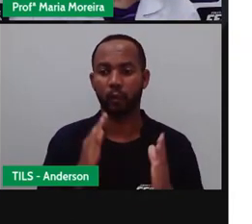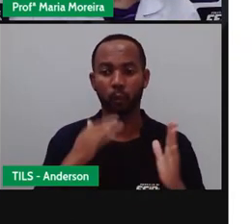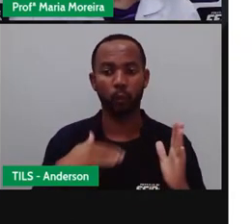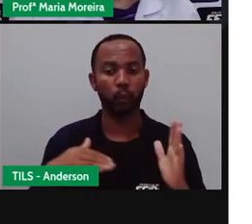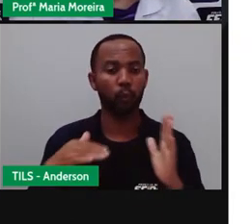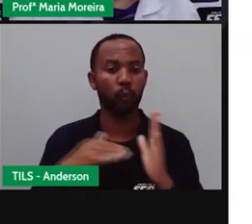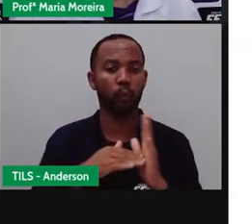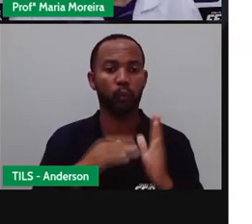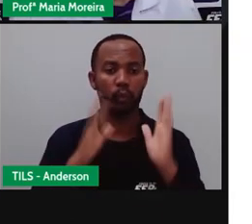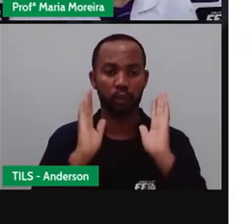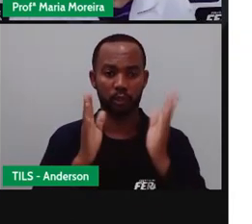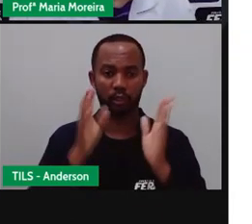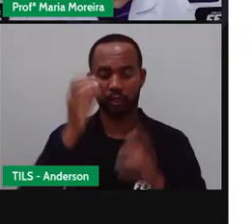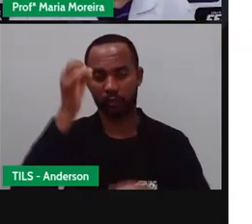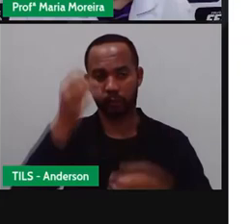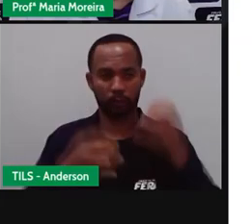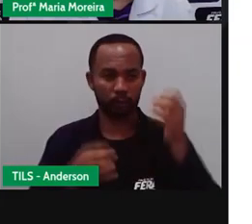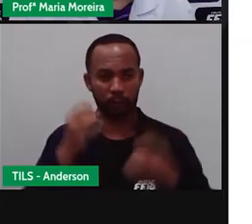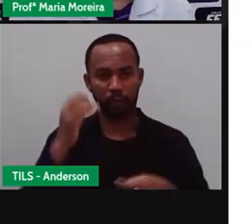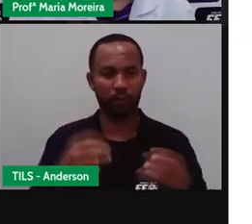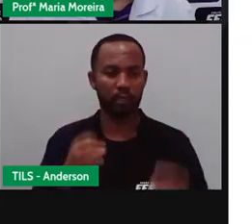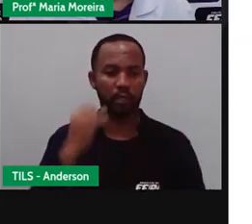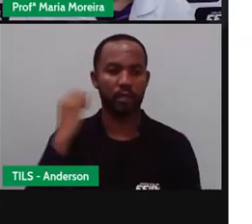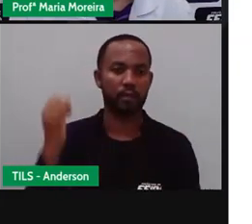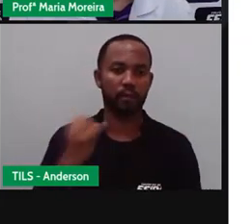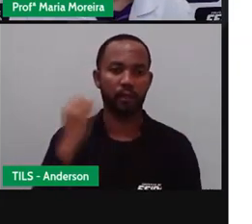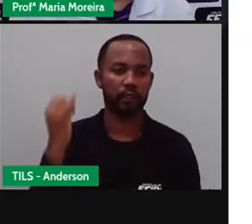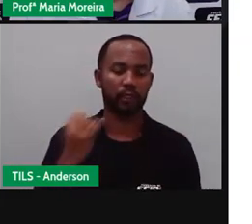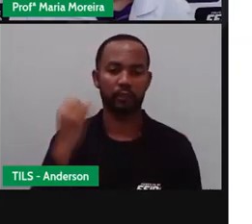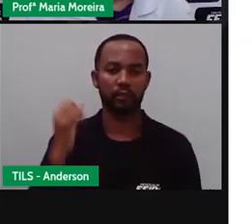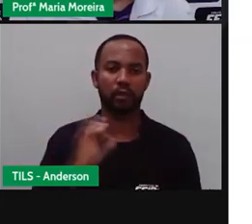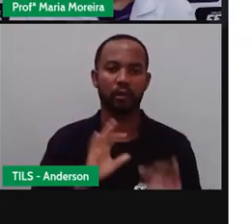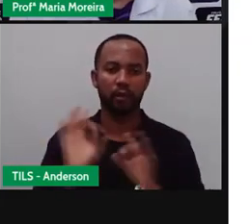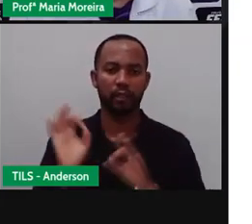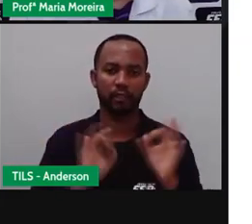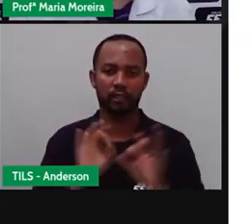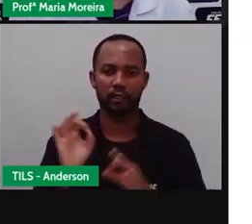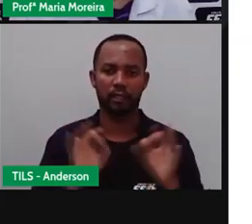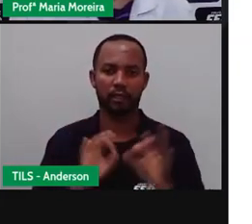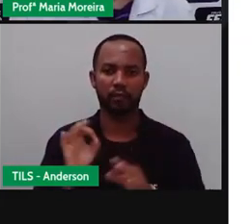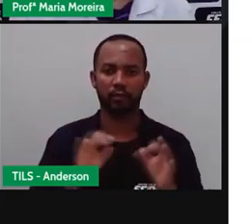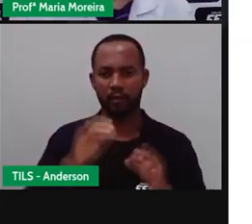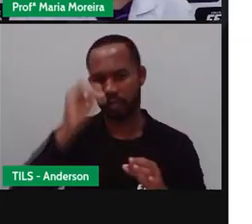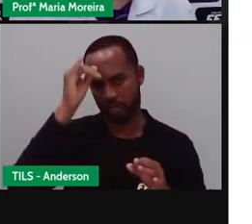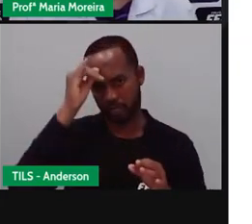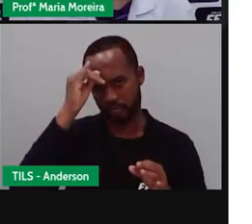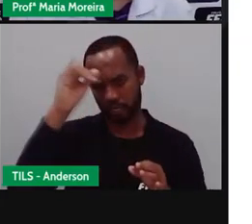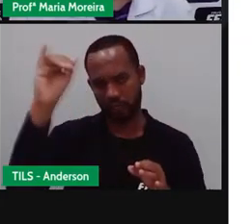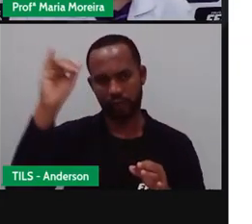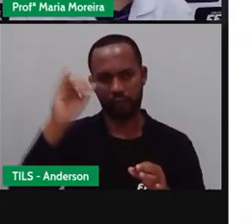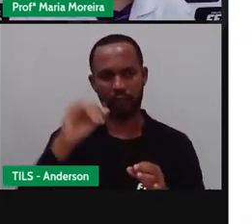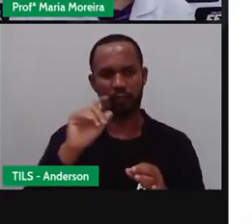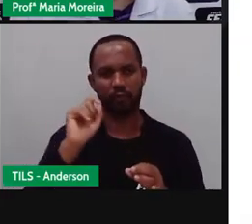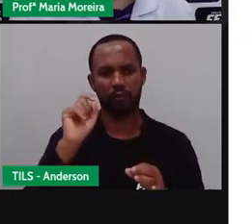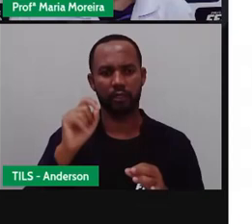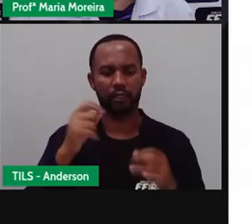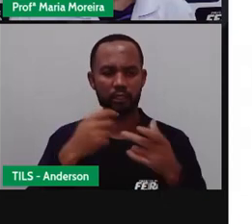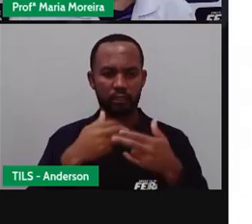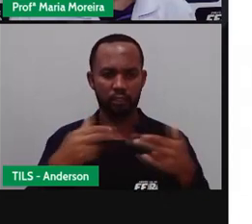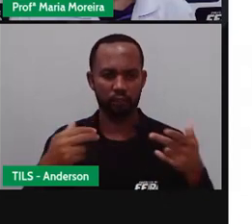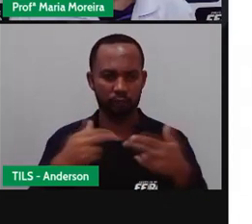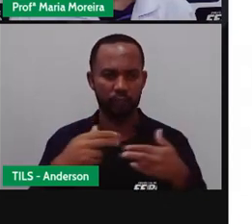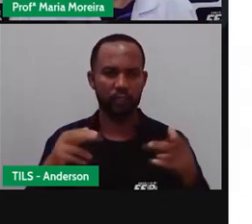dicas Que a Pró já deu aqui É importante mantê-los Organizados Evitando que diferentes materiais